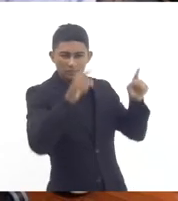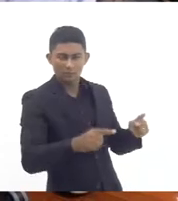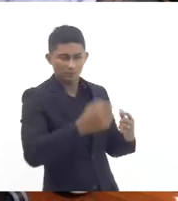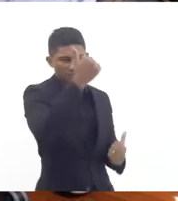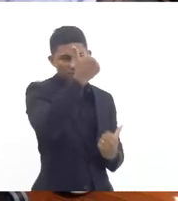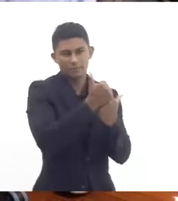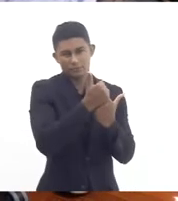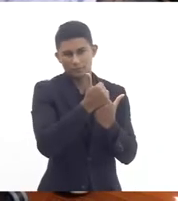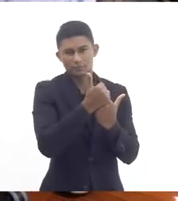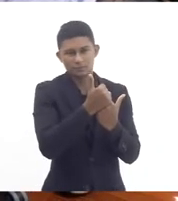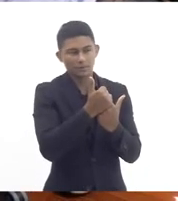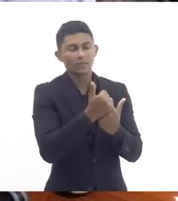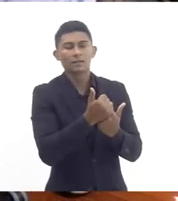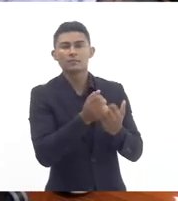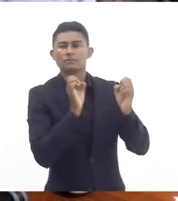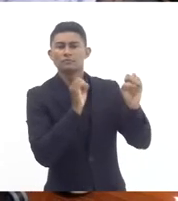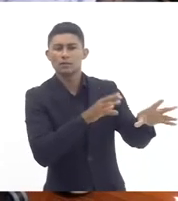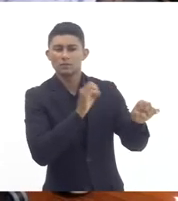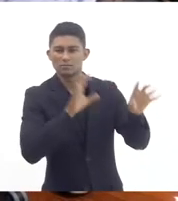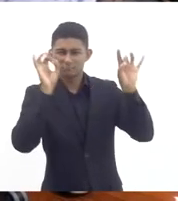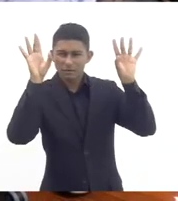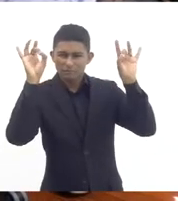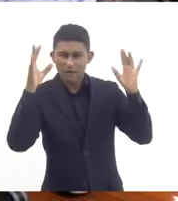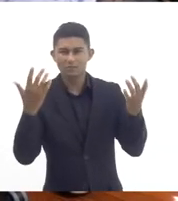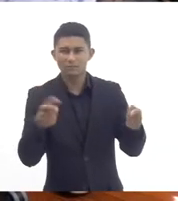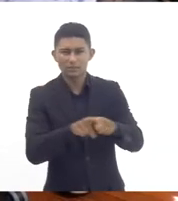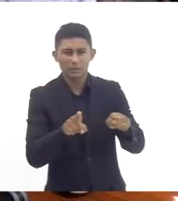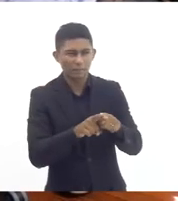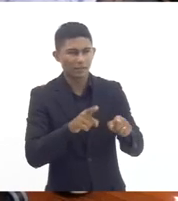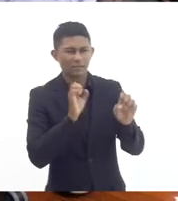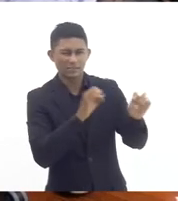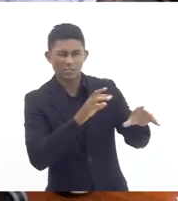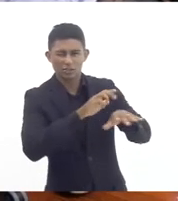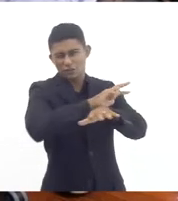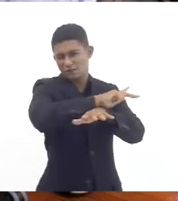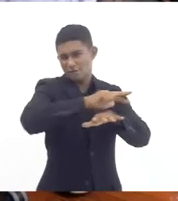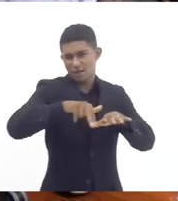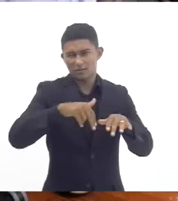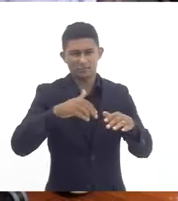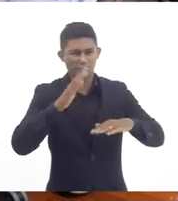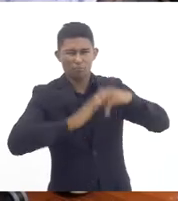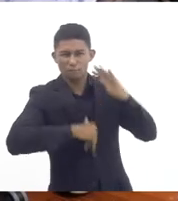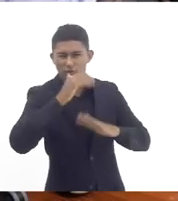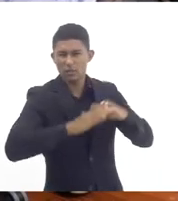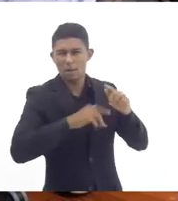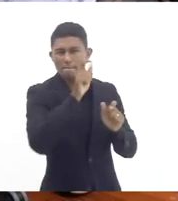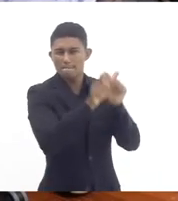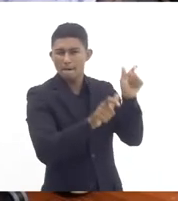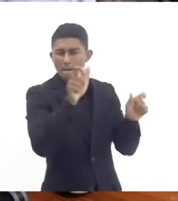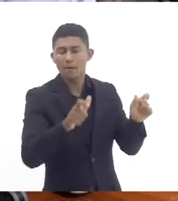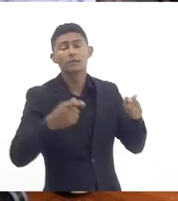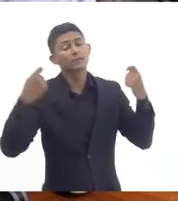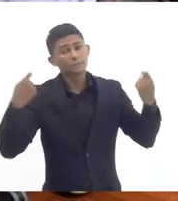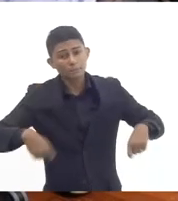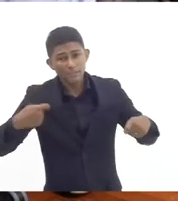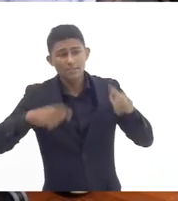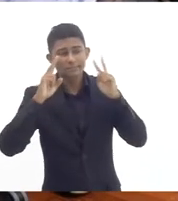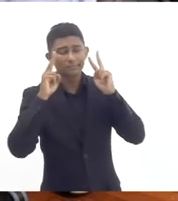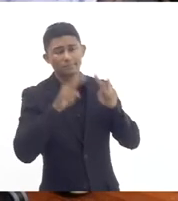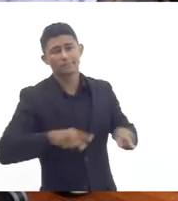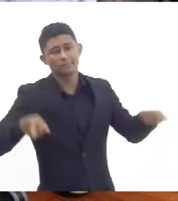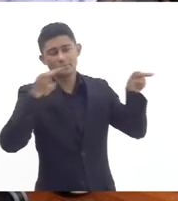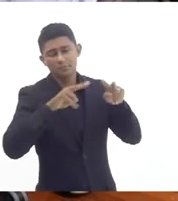especial e a outras modalidades de ensino e anos de escolaridade eles precisam ser observados